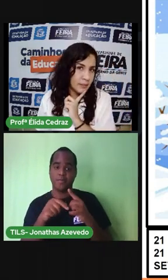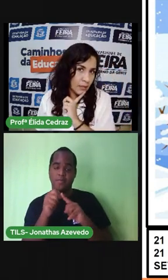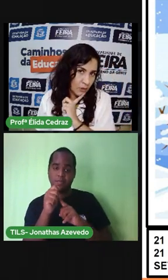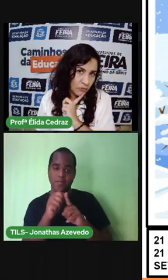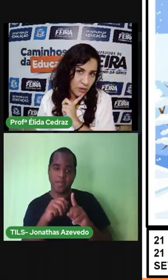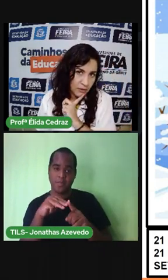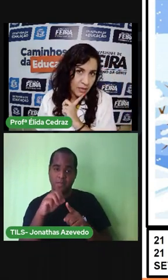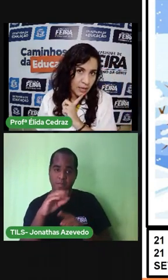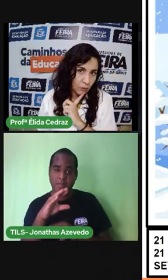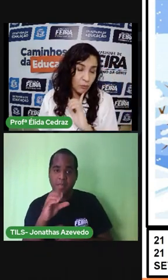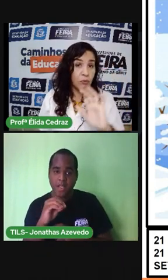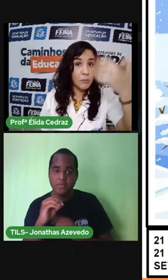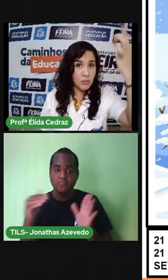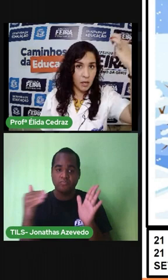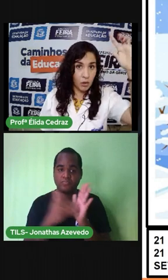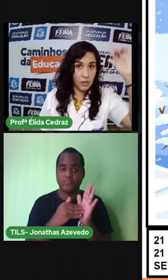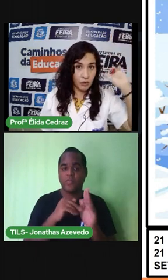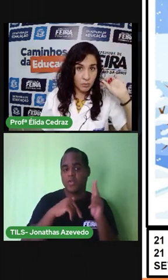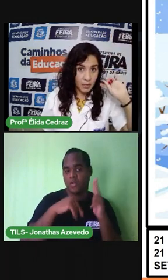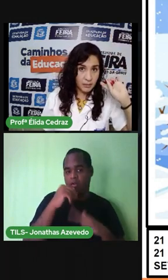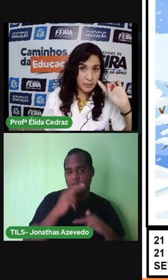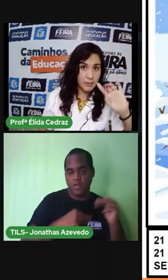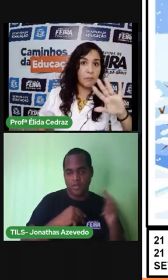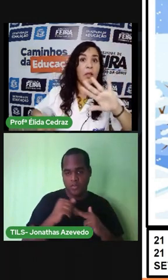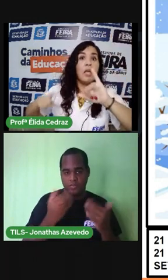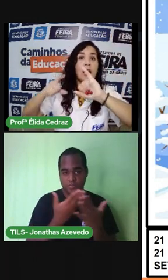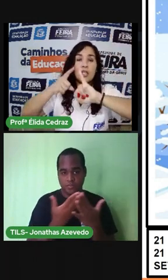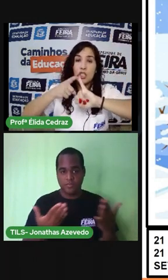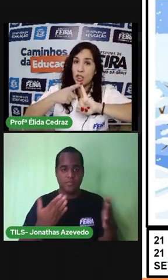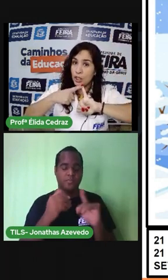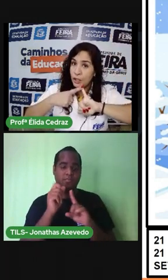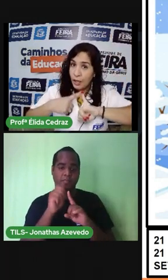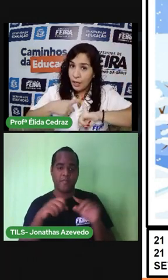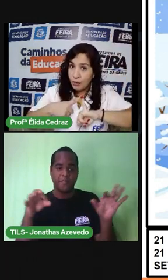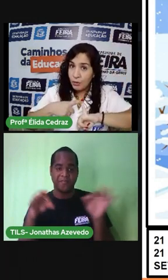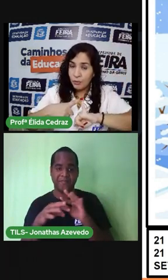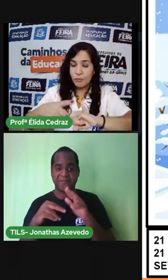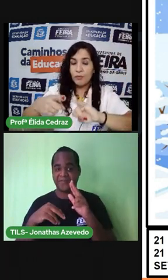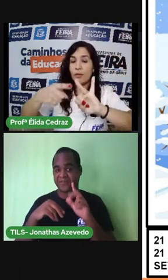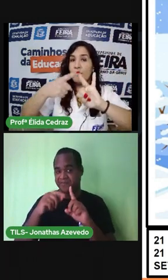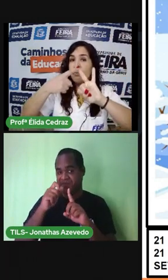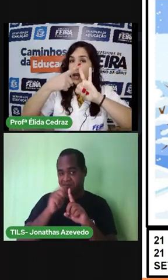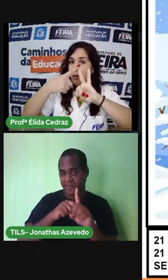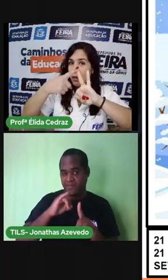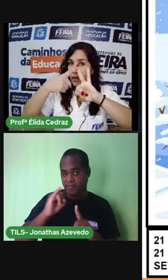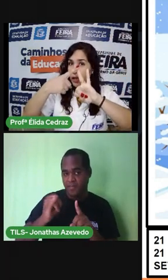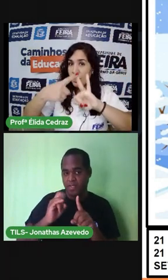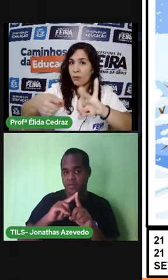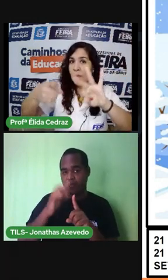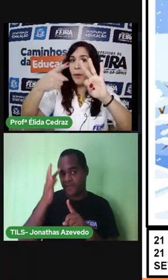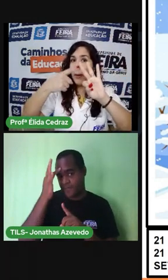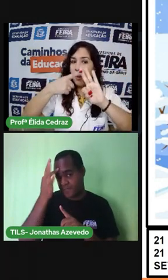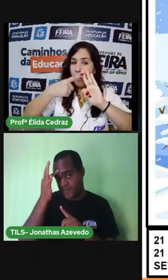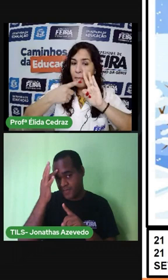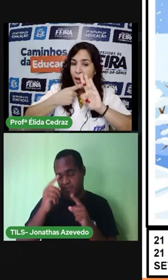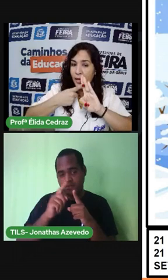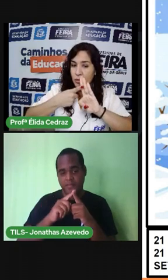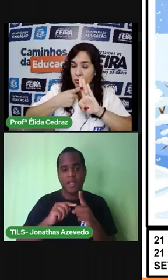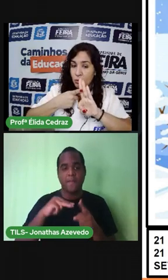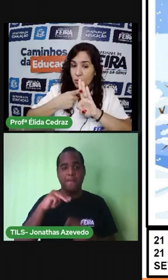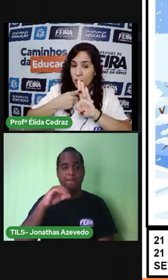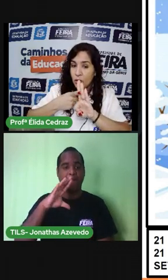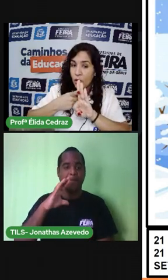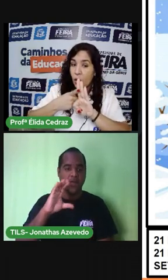Núbia nasceu em fevereiro. Vamos recordar os meses? Janeiro, fevereiro e